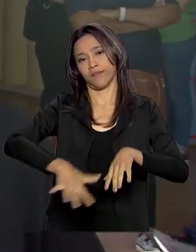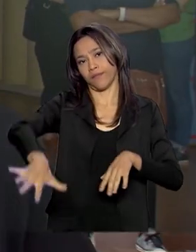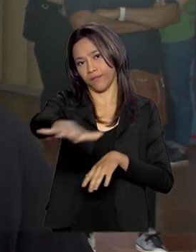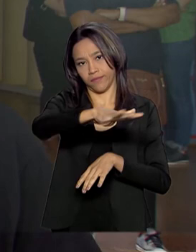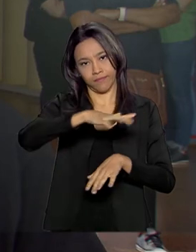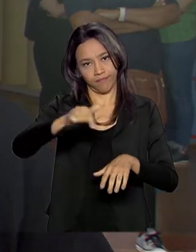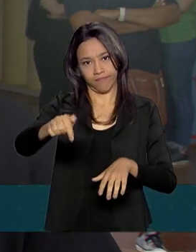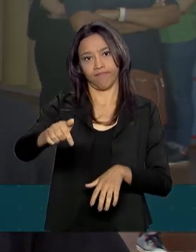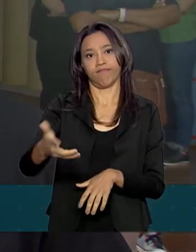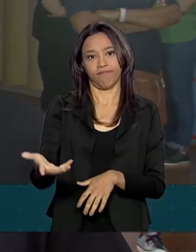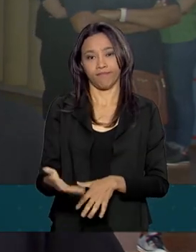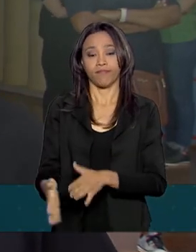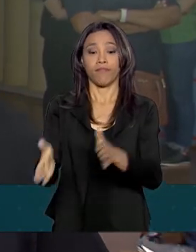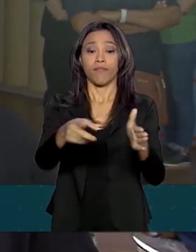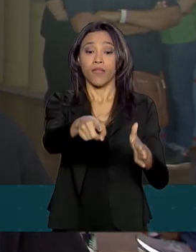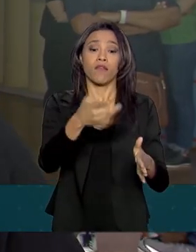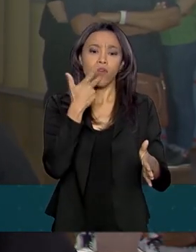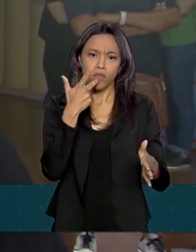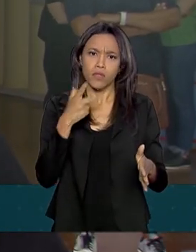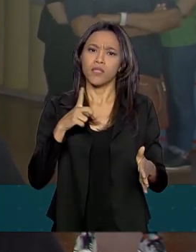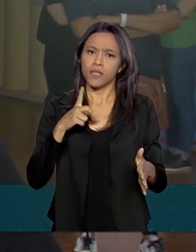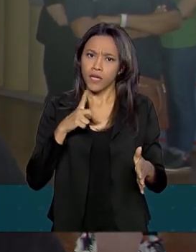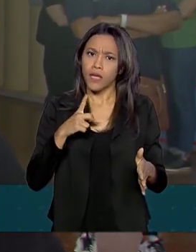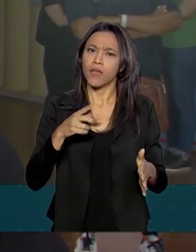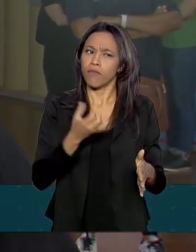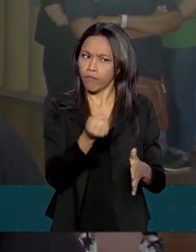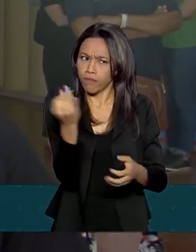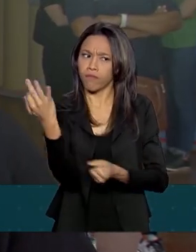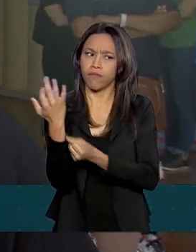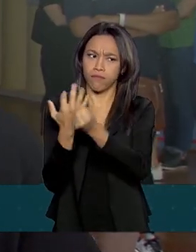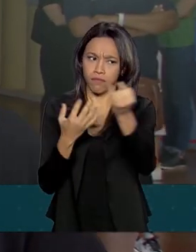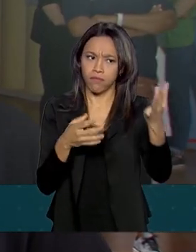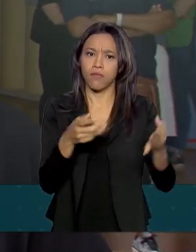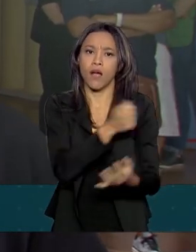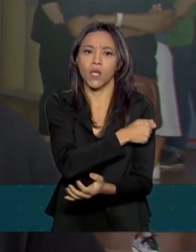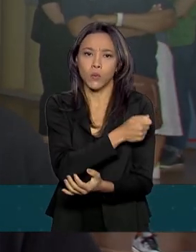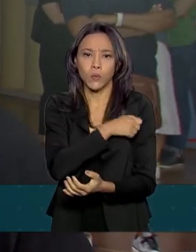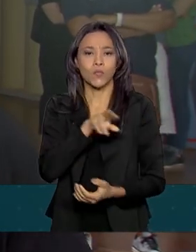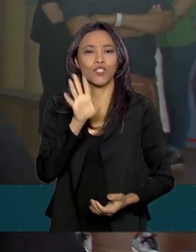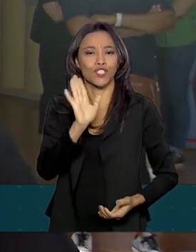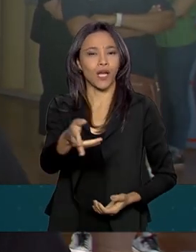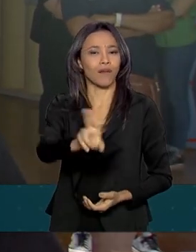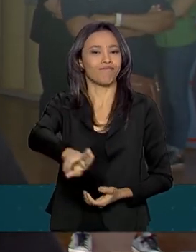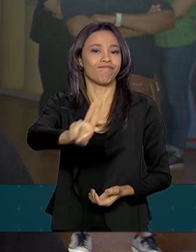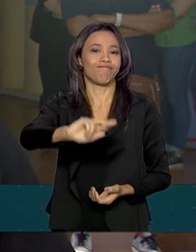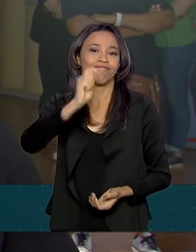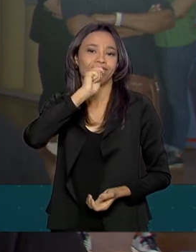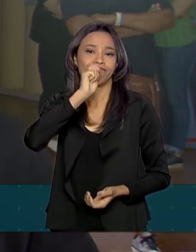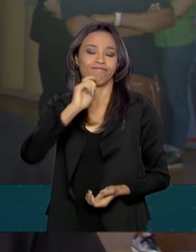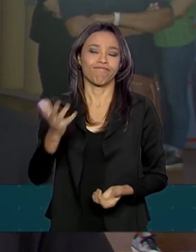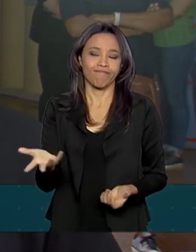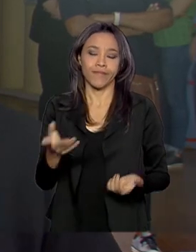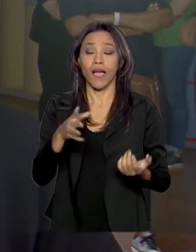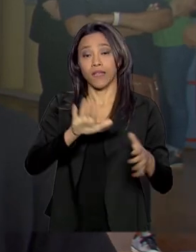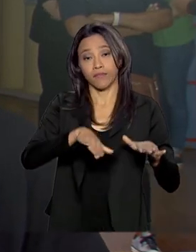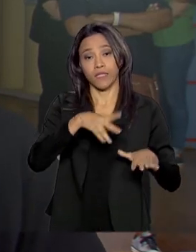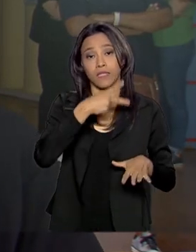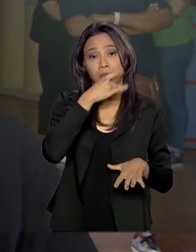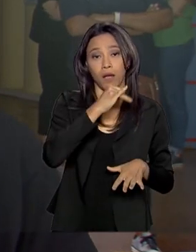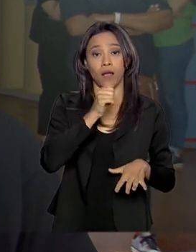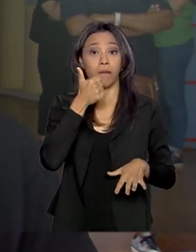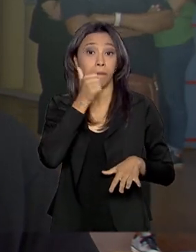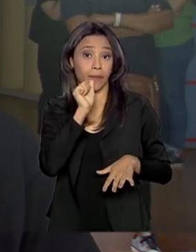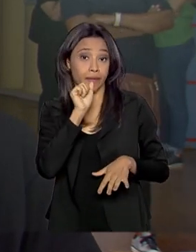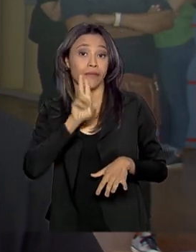A gente tem muitos alunos que já fazem uso da droga. Tem as famílias, pais, às vezes mães que fazem uso